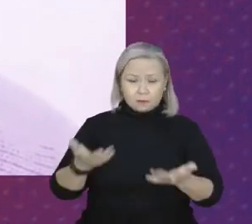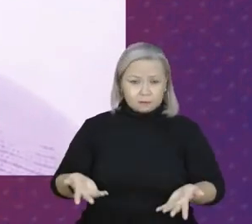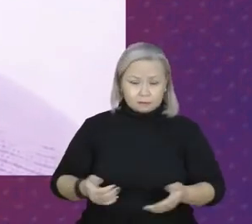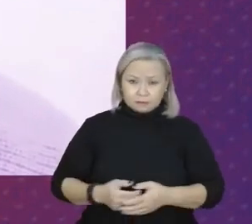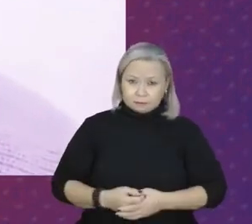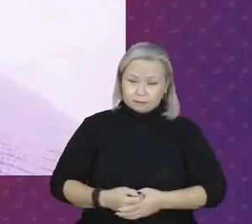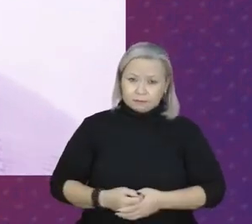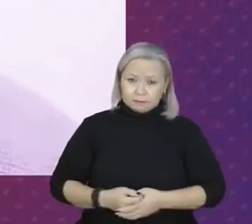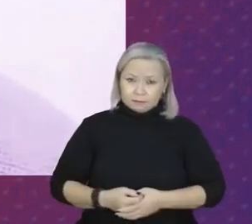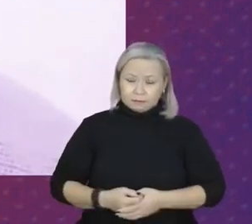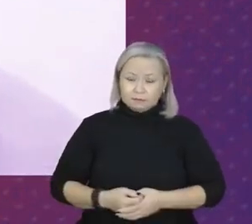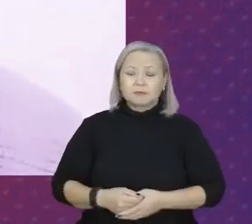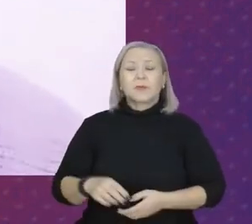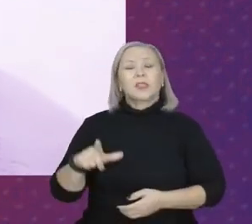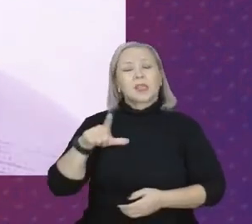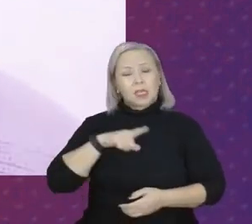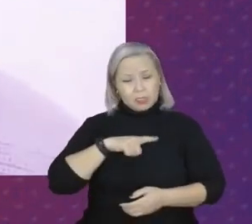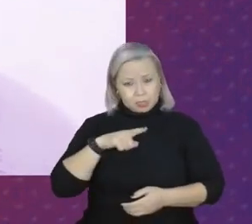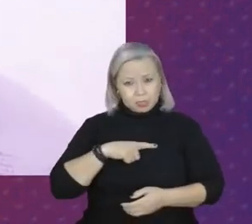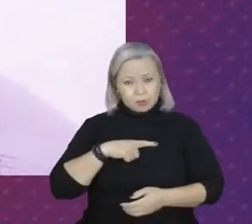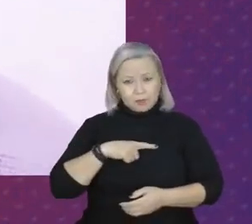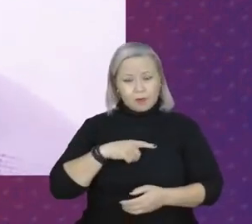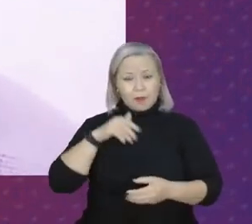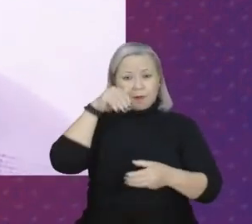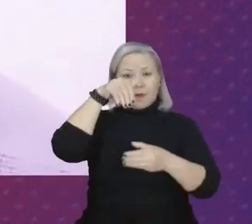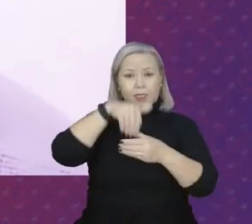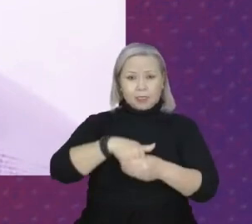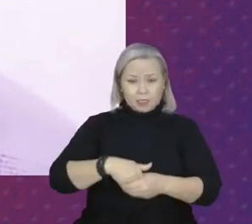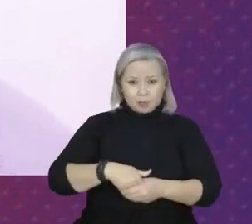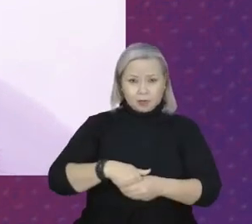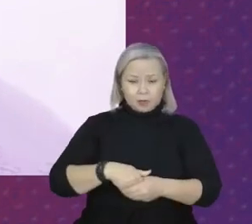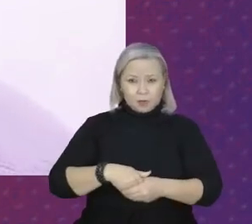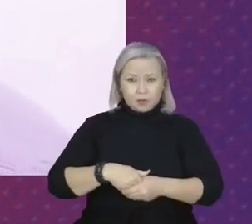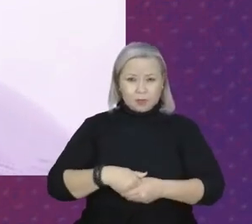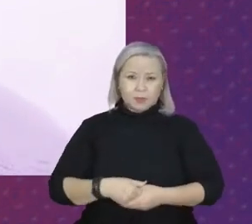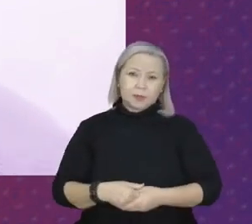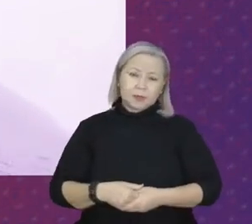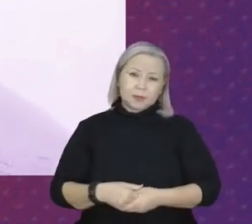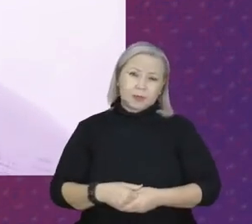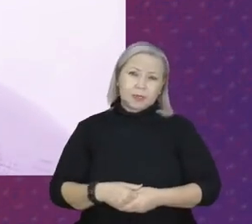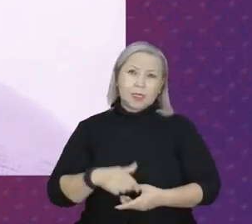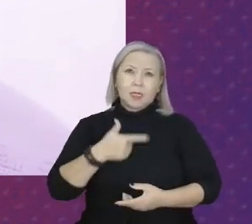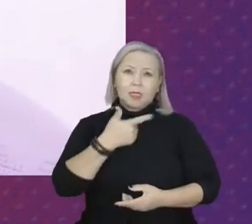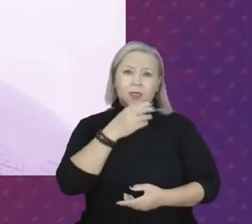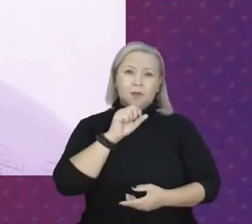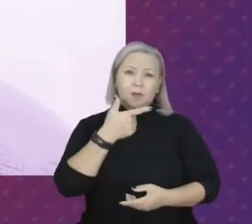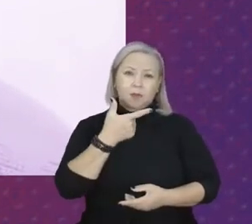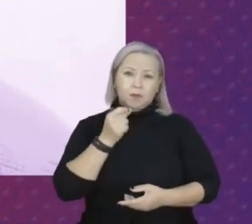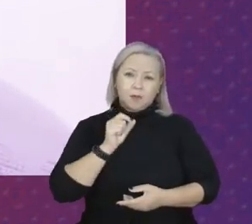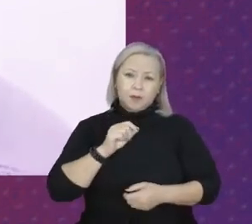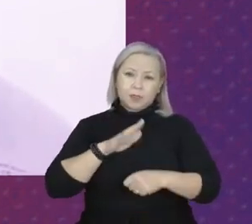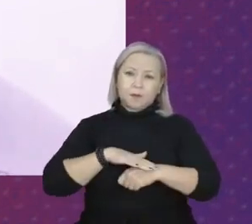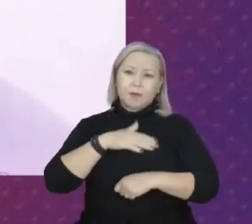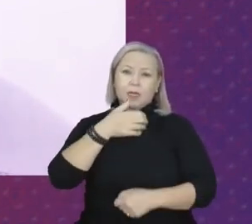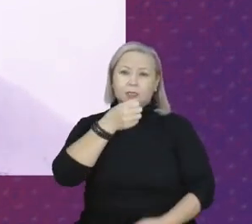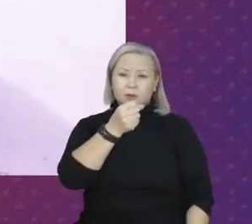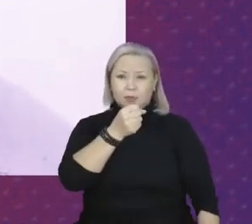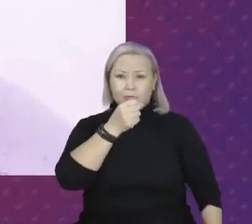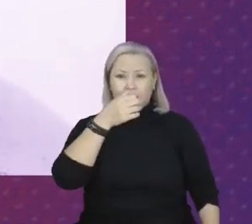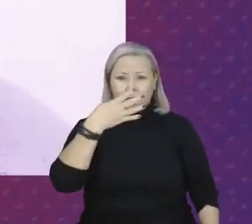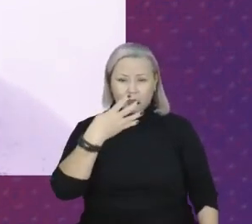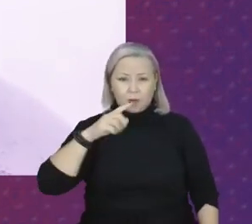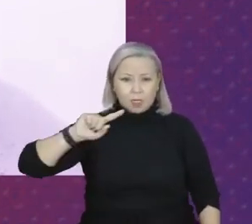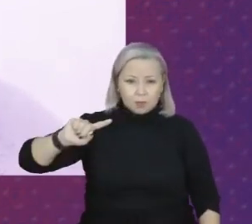Nós tivemos, nas eleições para a vereância, em 2020, mais de 84